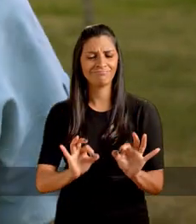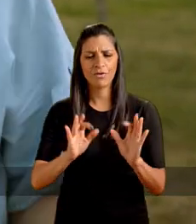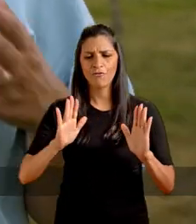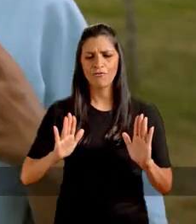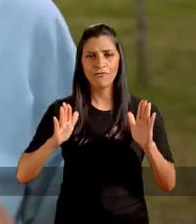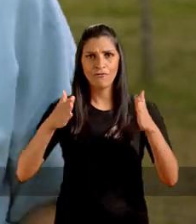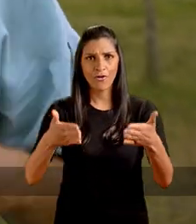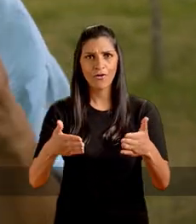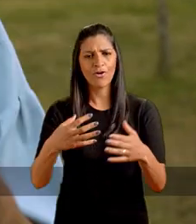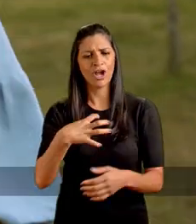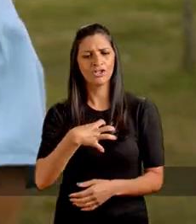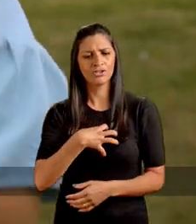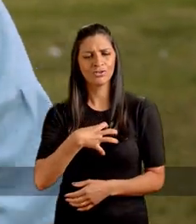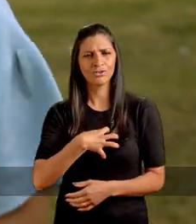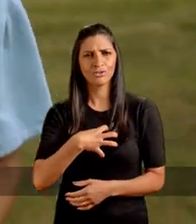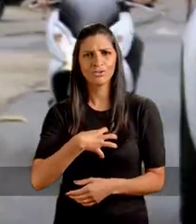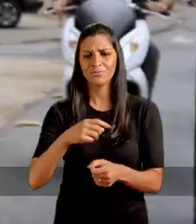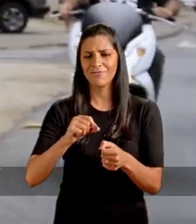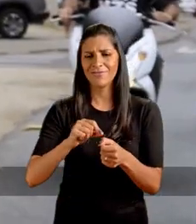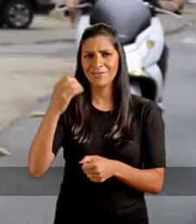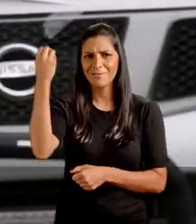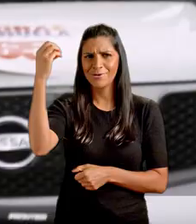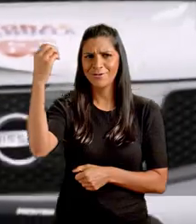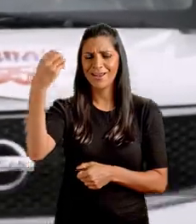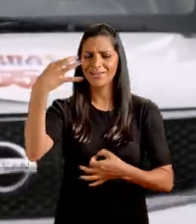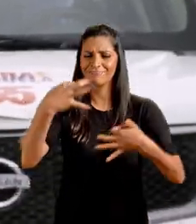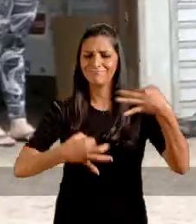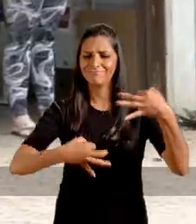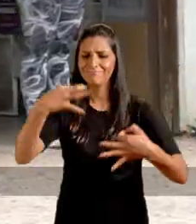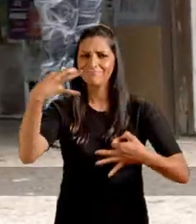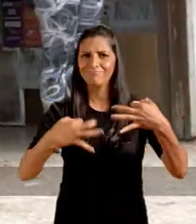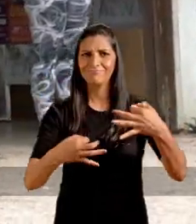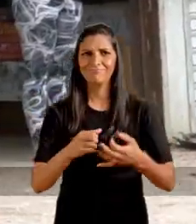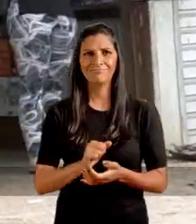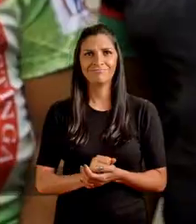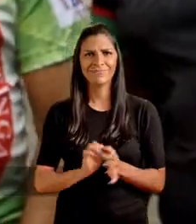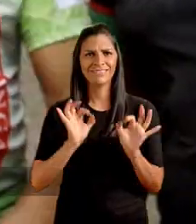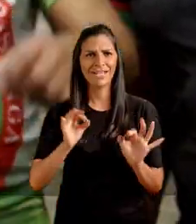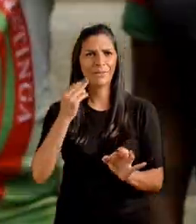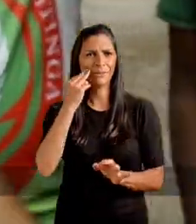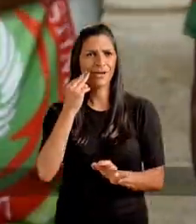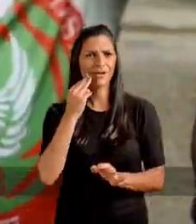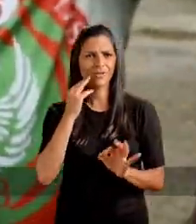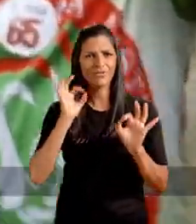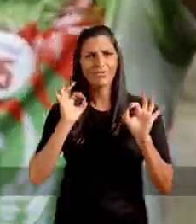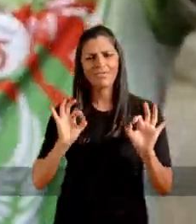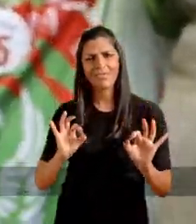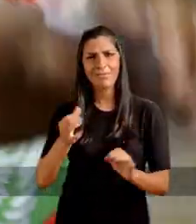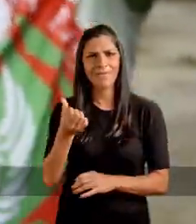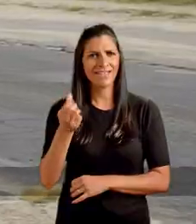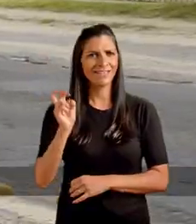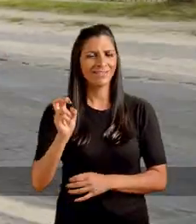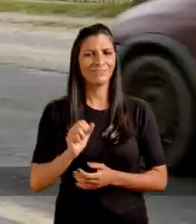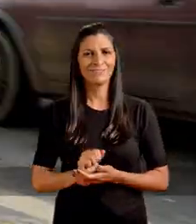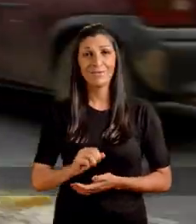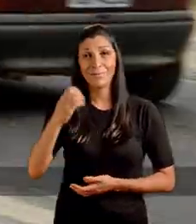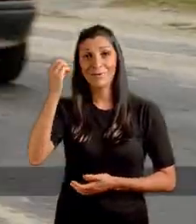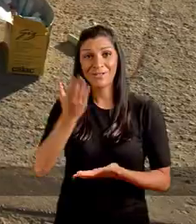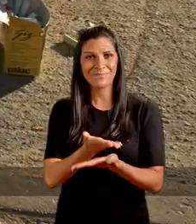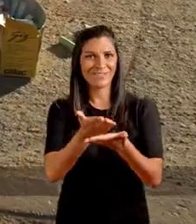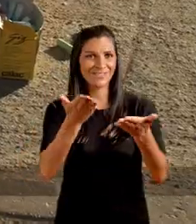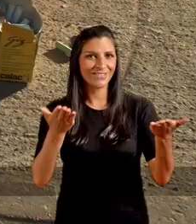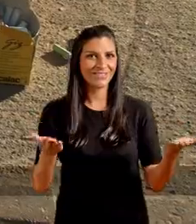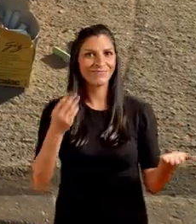contar com a minha determinação e atitude para fazer de Porto Alegre uma cidade mais justa. Olha o Manu! É! O